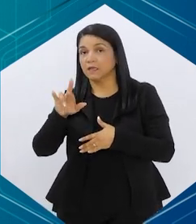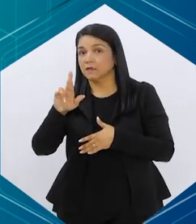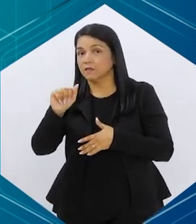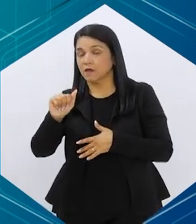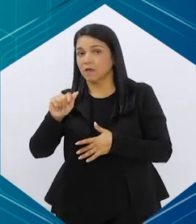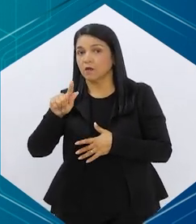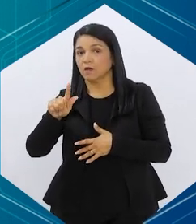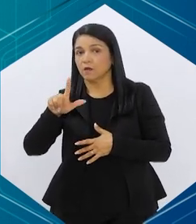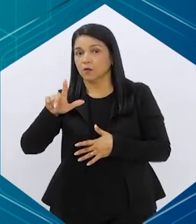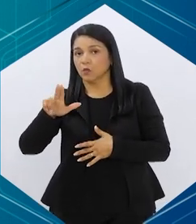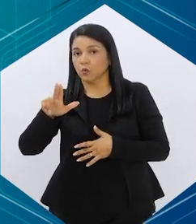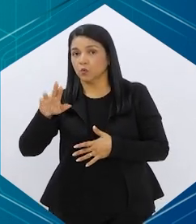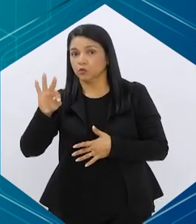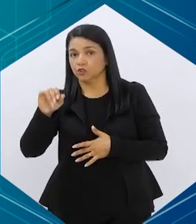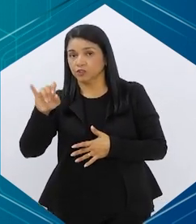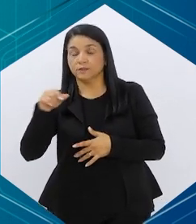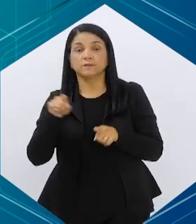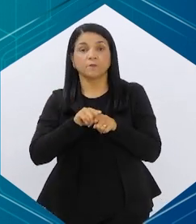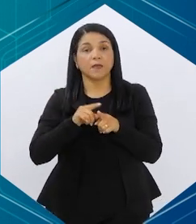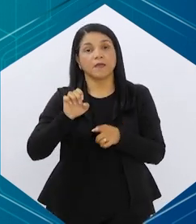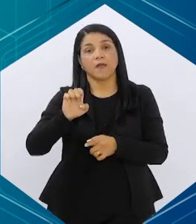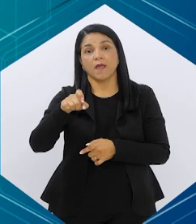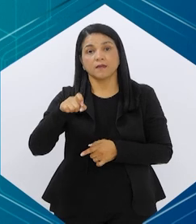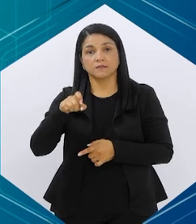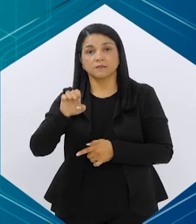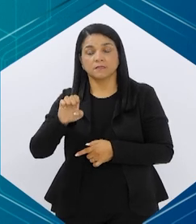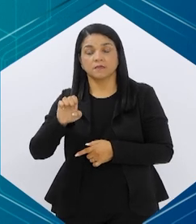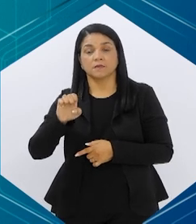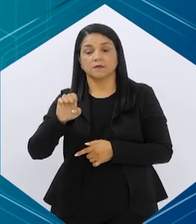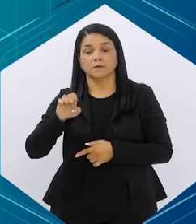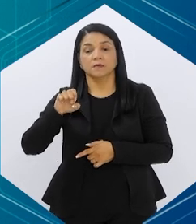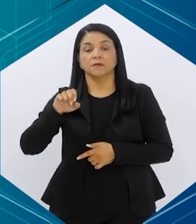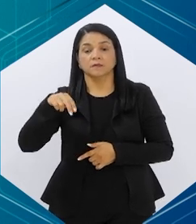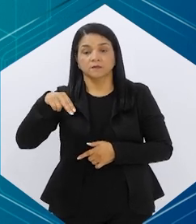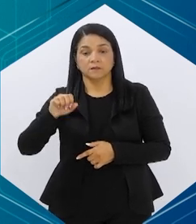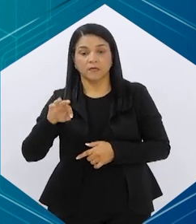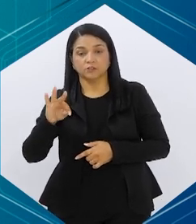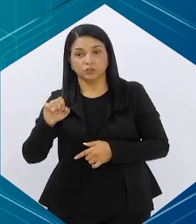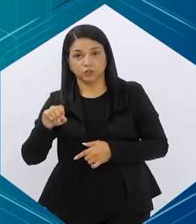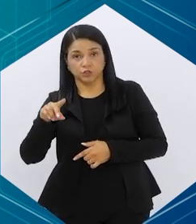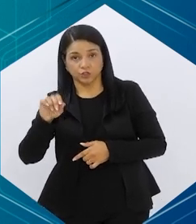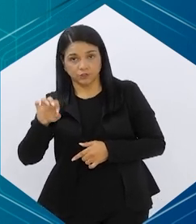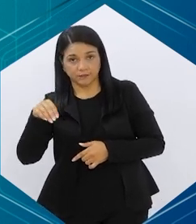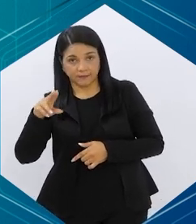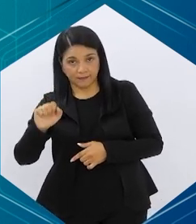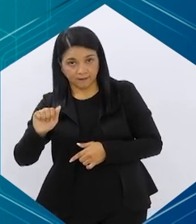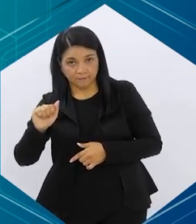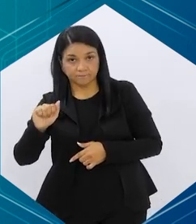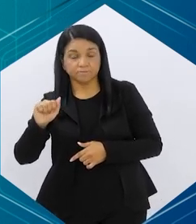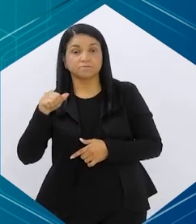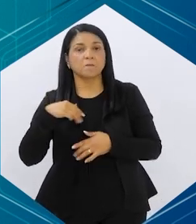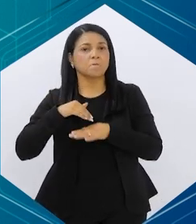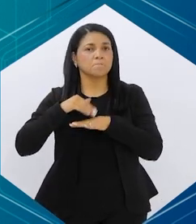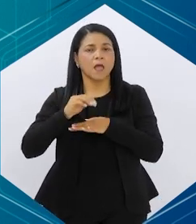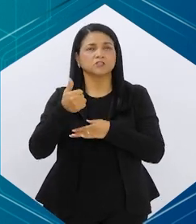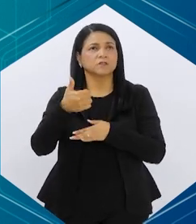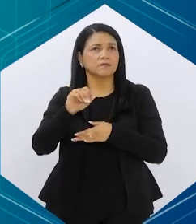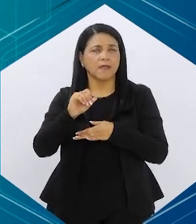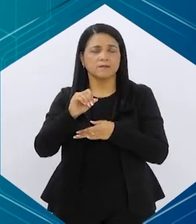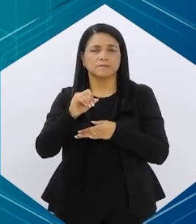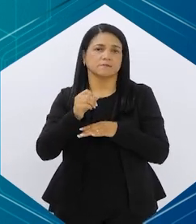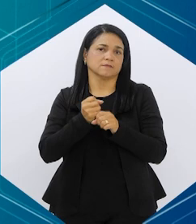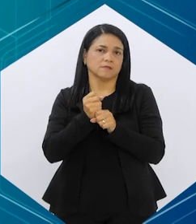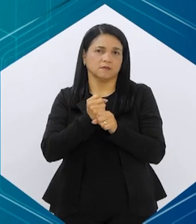subbutânea. Existia também o exenatida, que foi o primeiro a ser lançado há mais de 10 anos, mais de 15 anos, e que